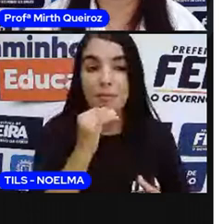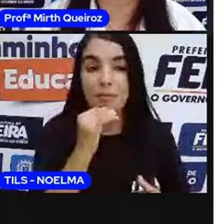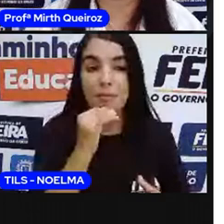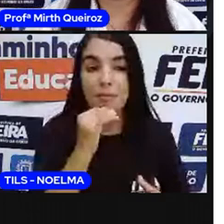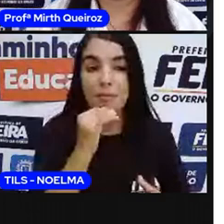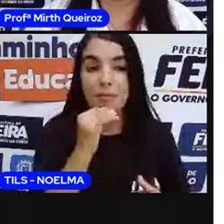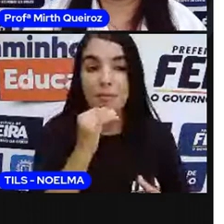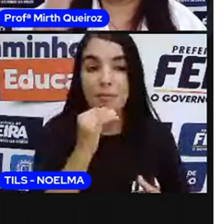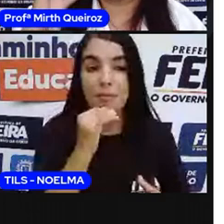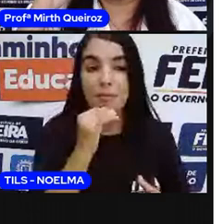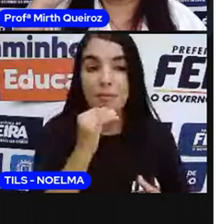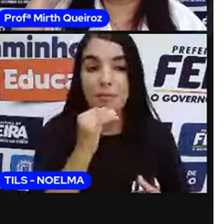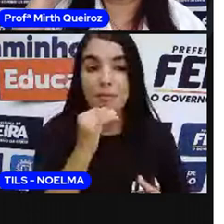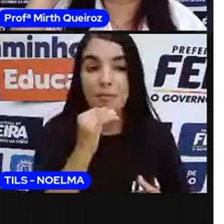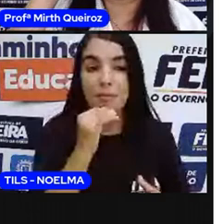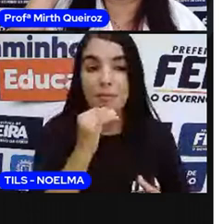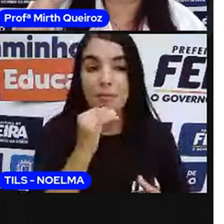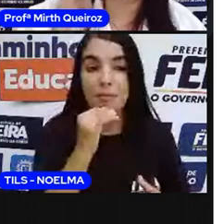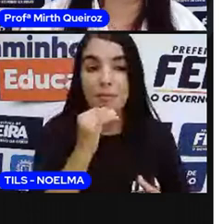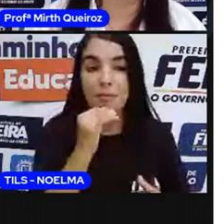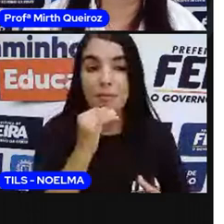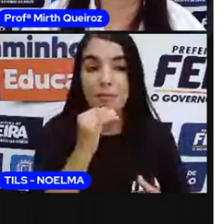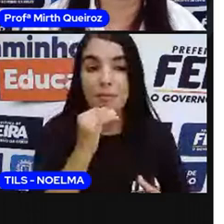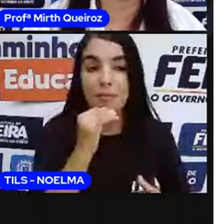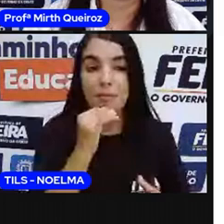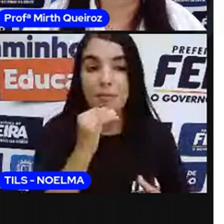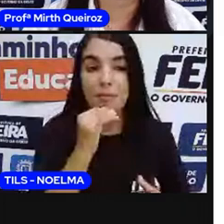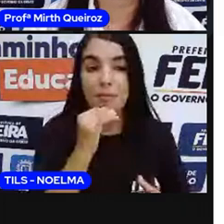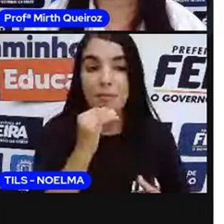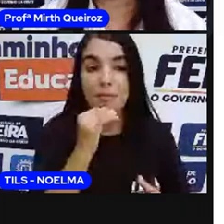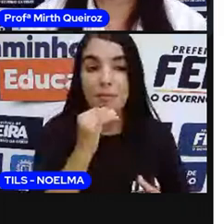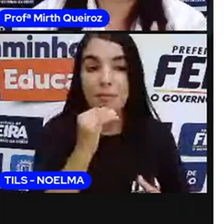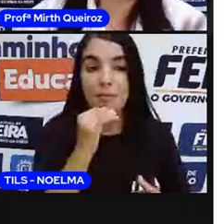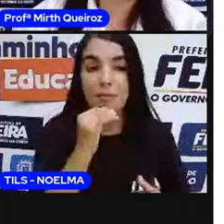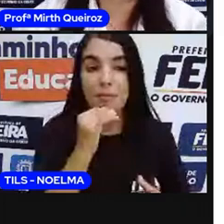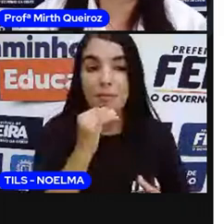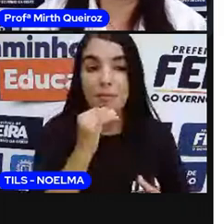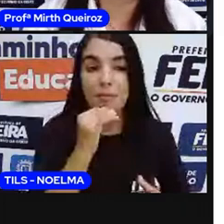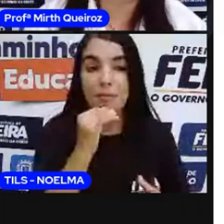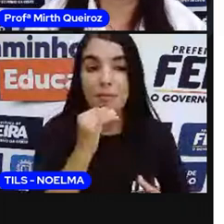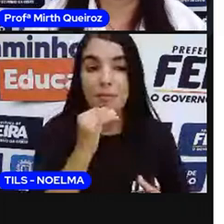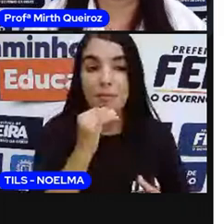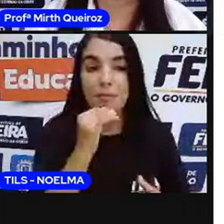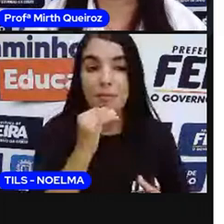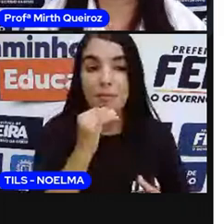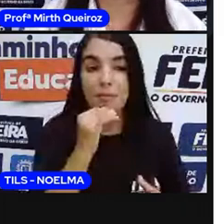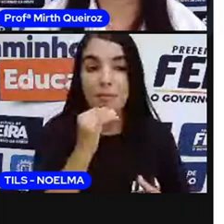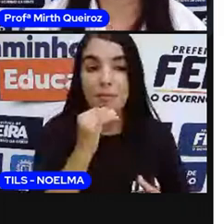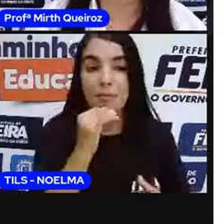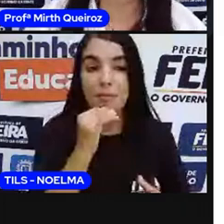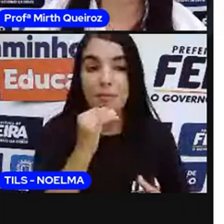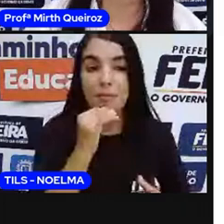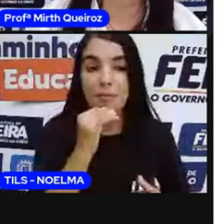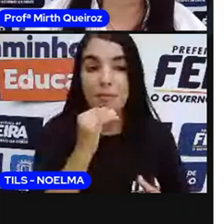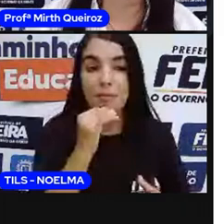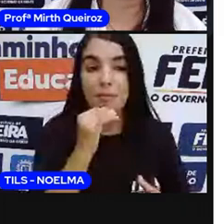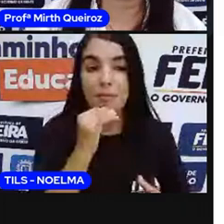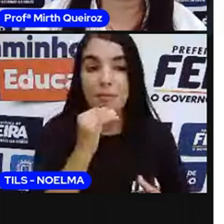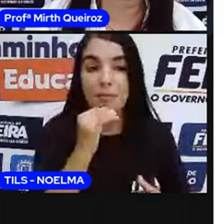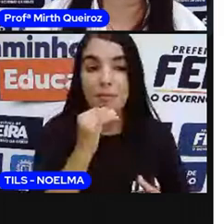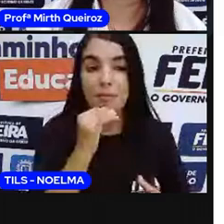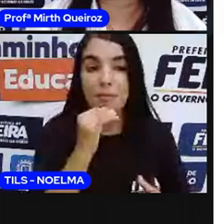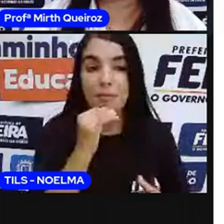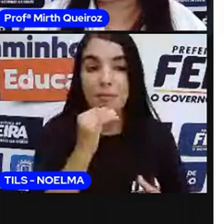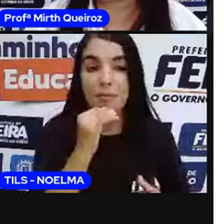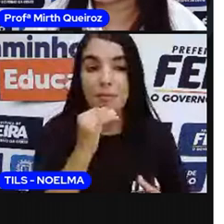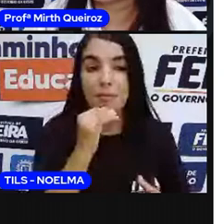novo sorteio. E se tiver muita gente ali, todo mundo colocar todos os dedos e ultrapassar 26 letras do